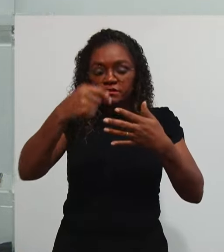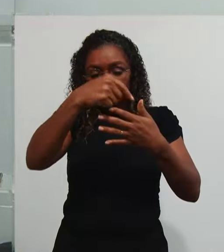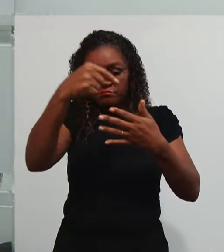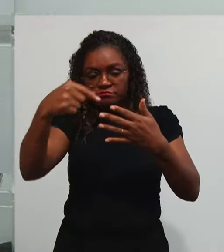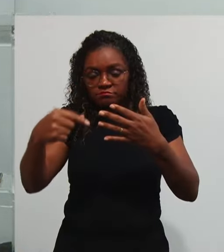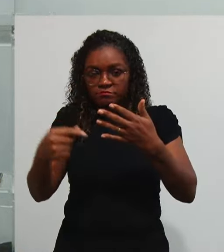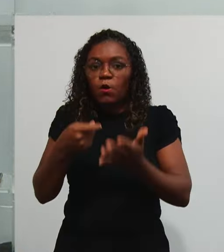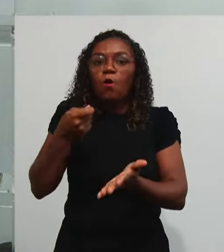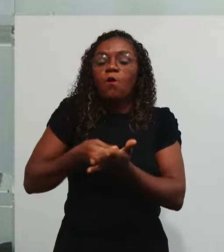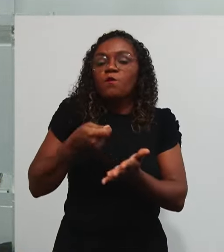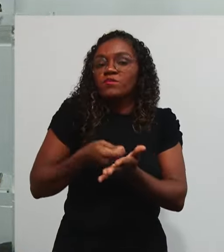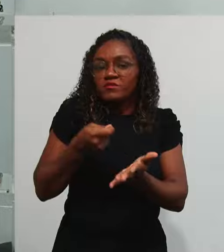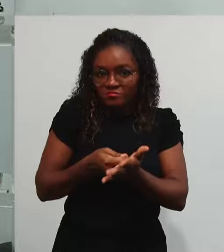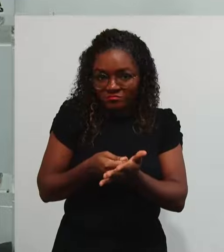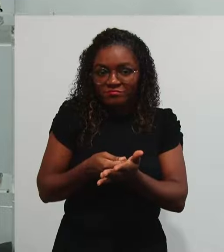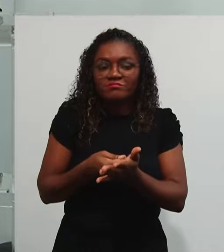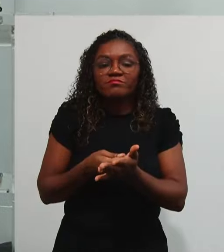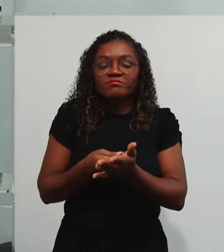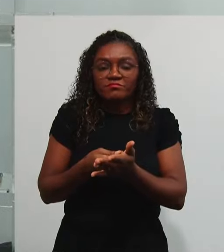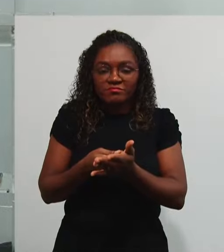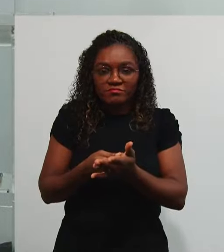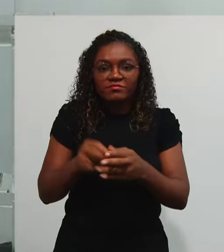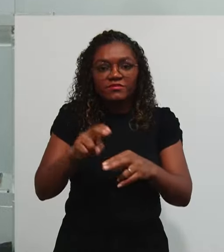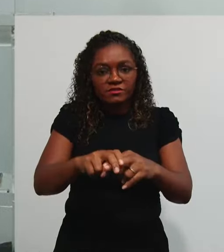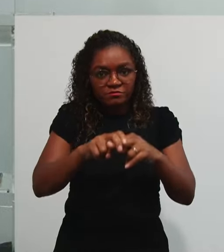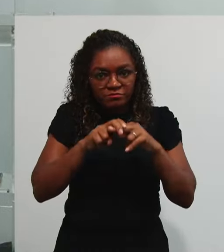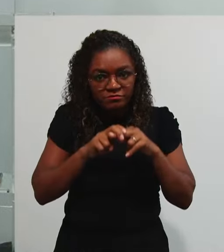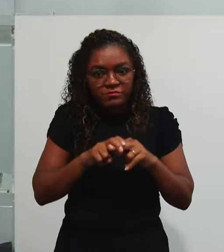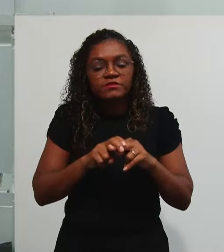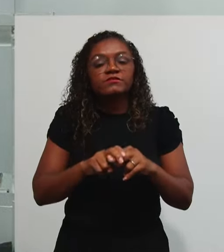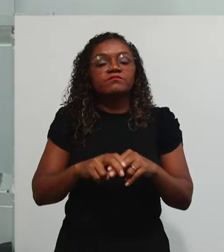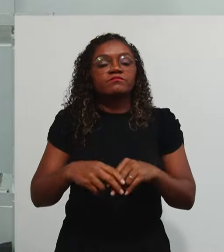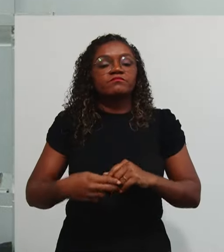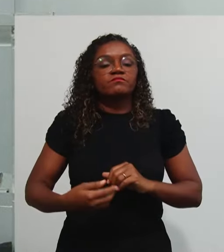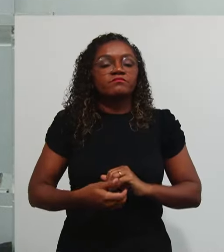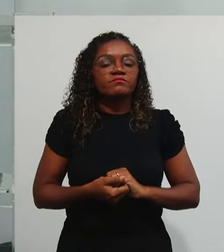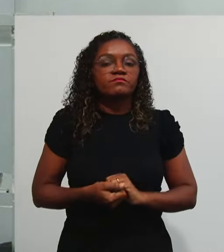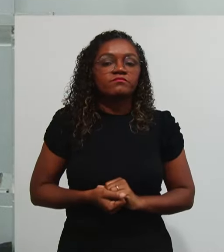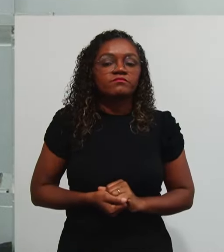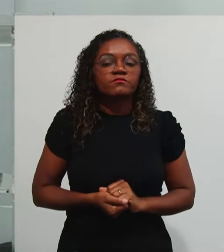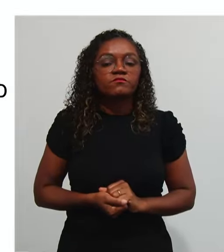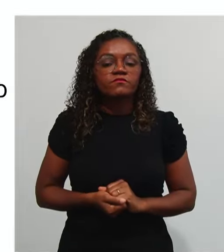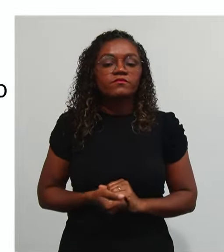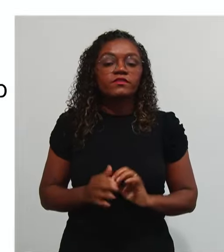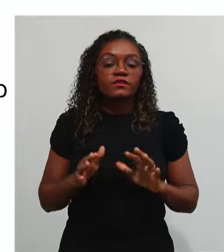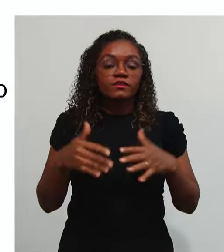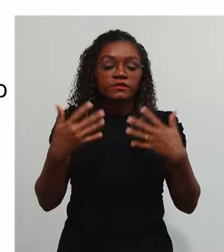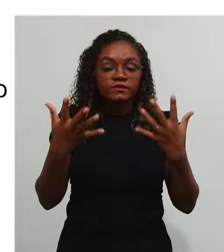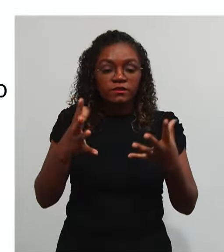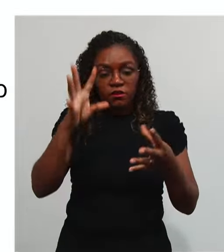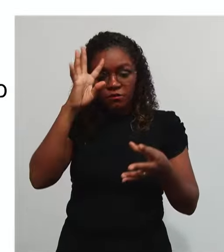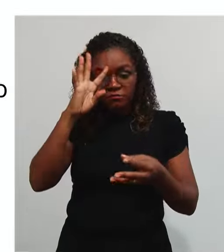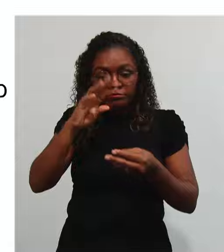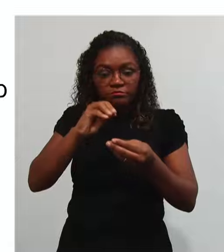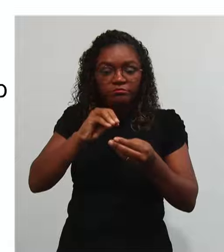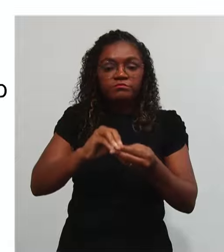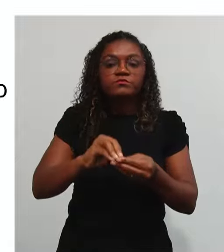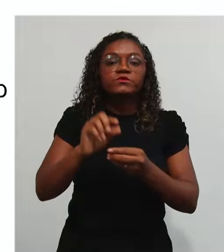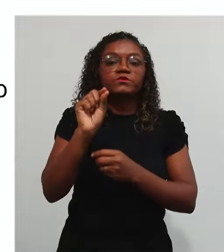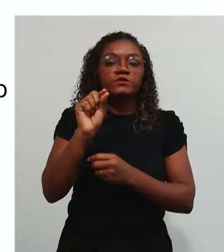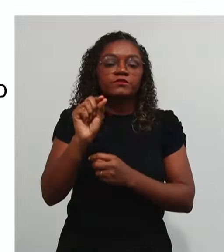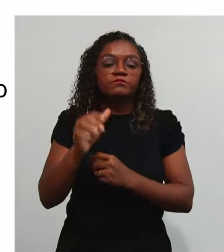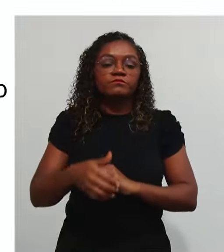contas E ativar Ali Todos As nuances Dos seus Resultados Em suma Trago aqui A atenção